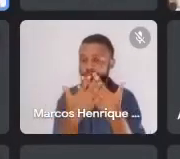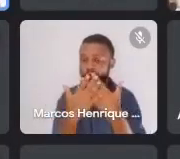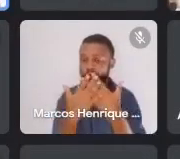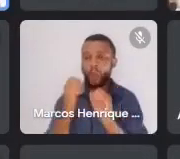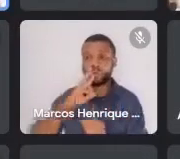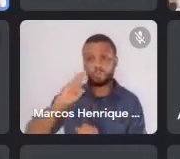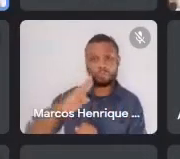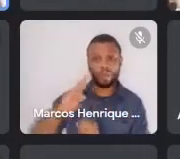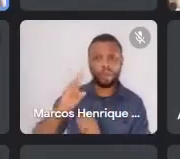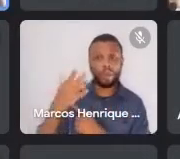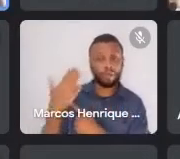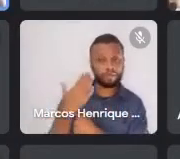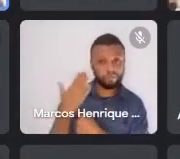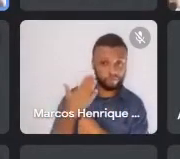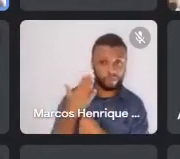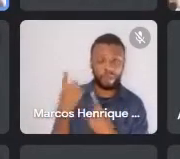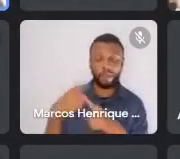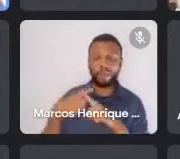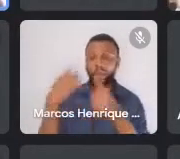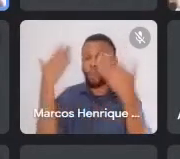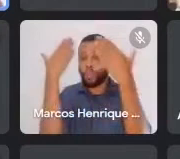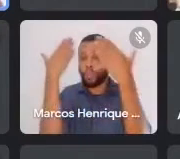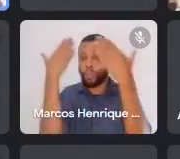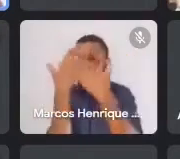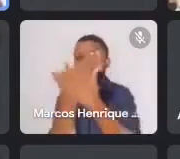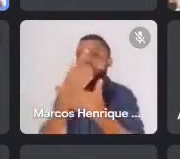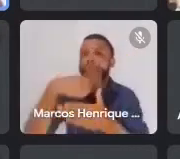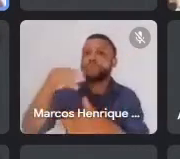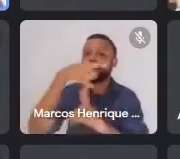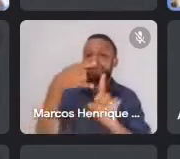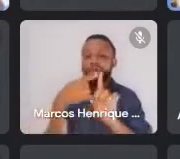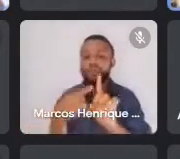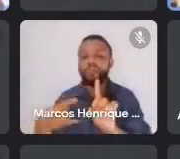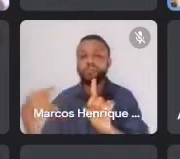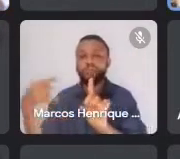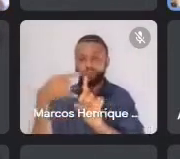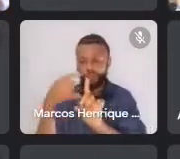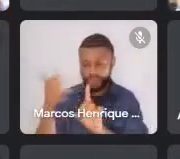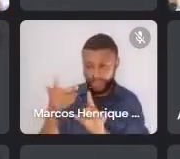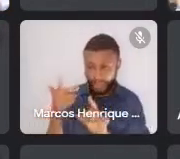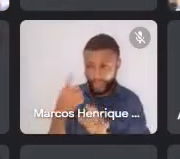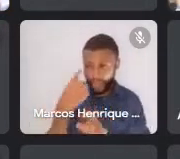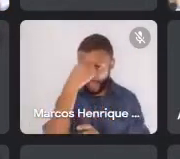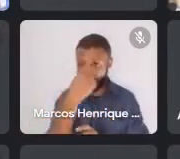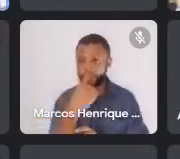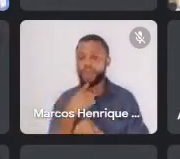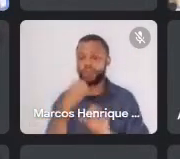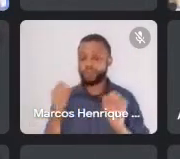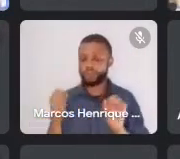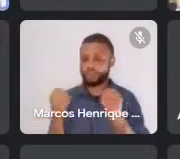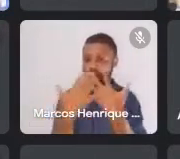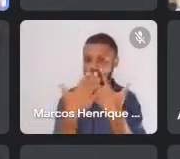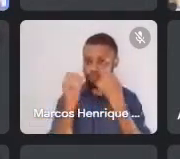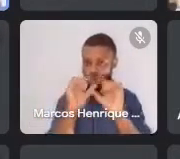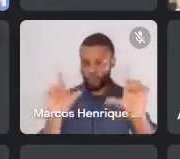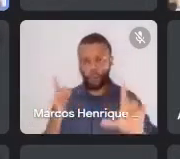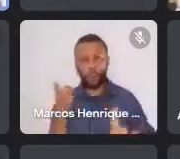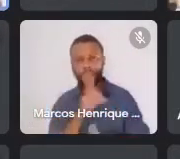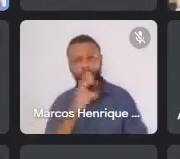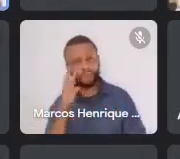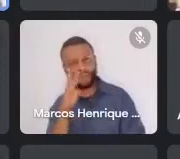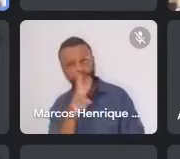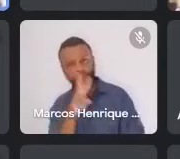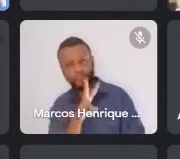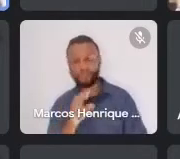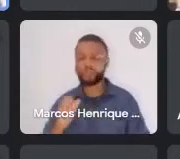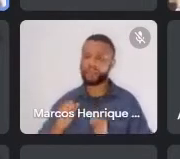vejo mais vocês. Está sendo compartilhada a imagem? Está, está sim. Perfeito. Então, eu vou ter que passar